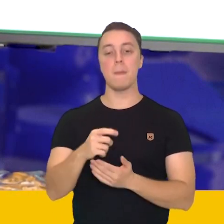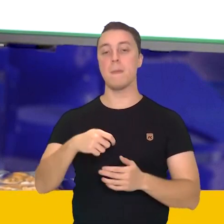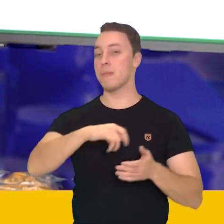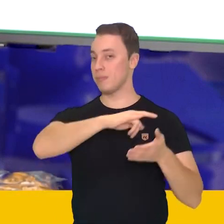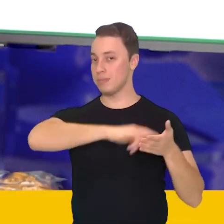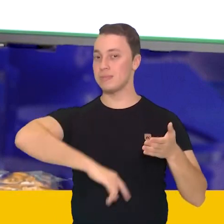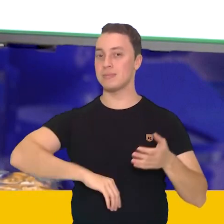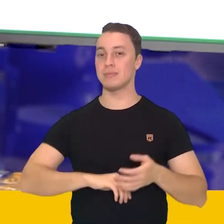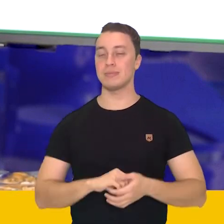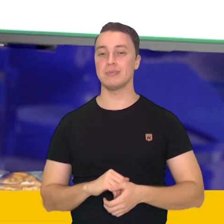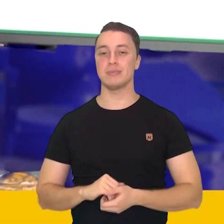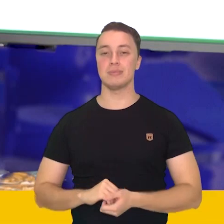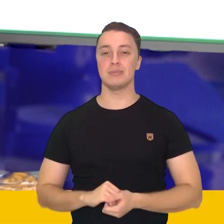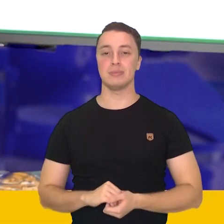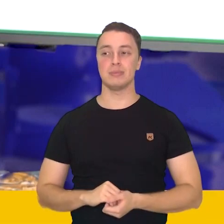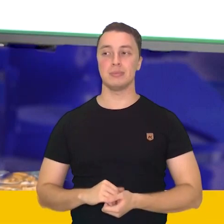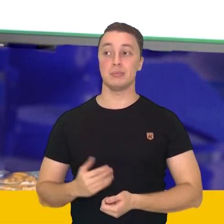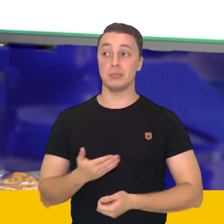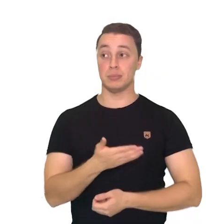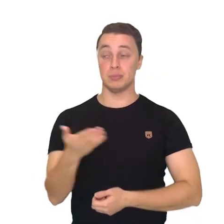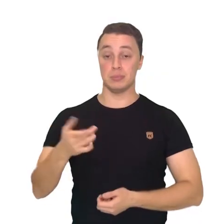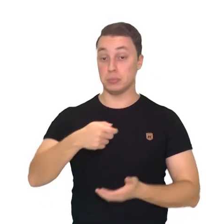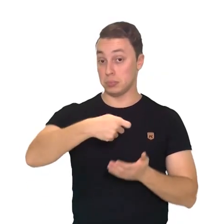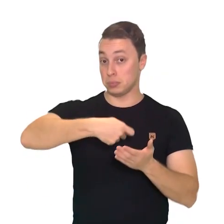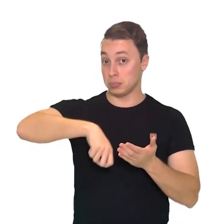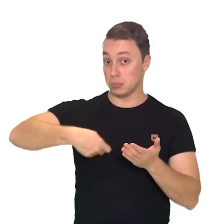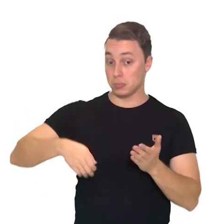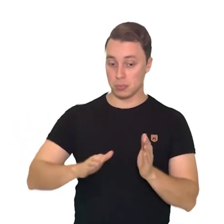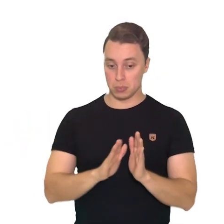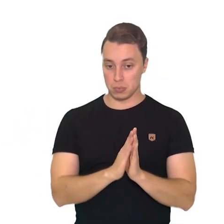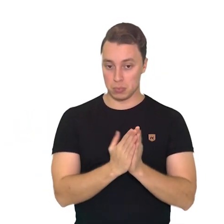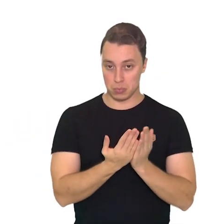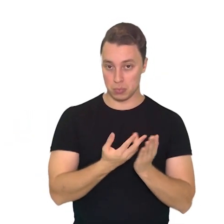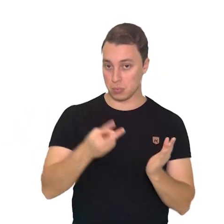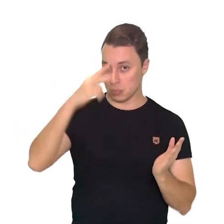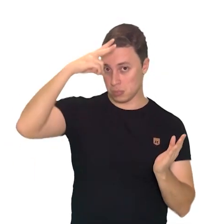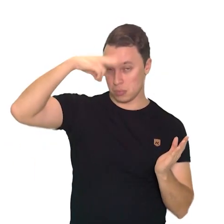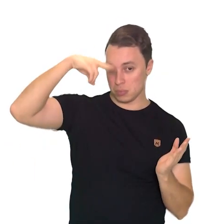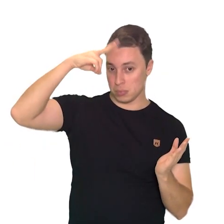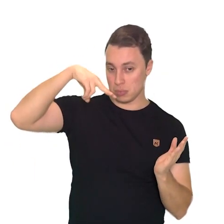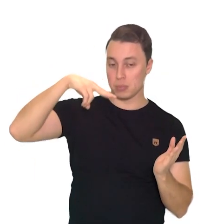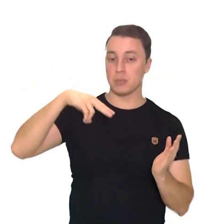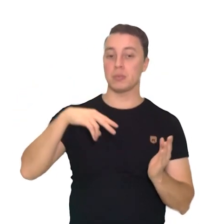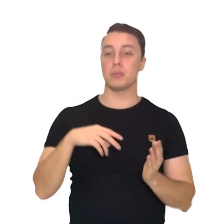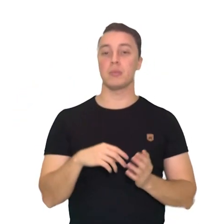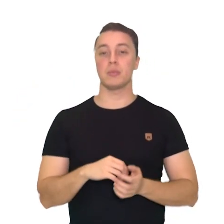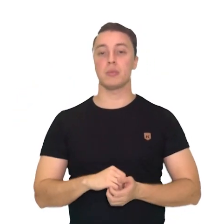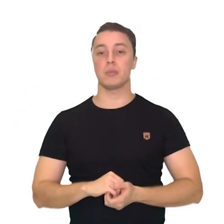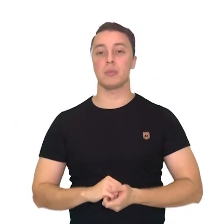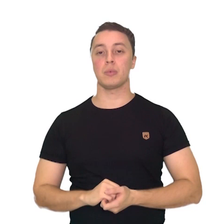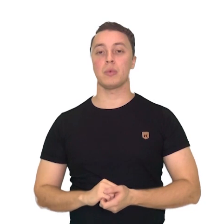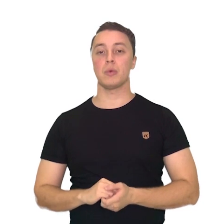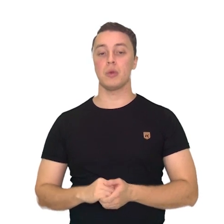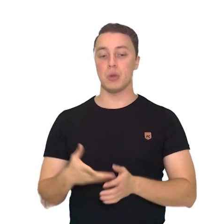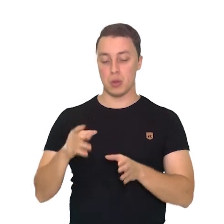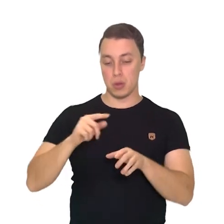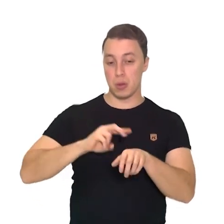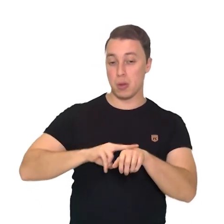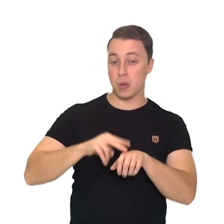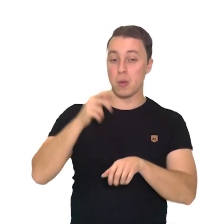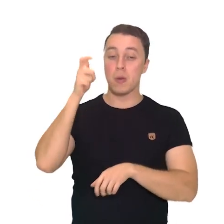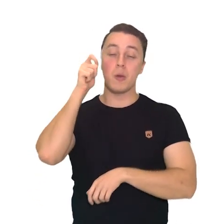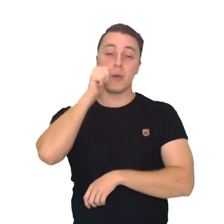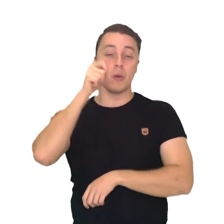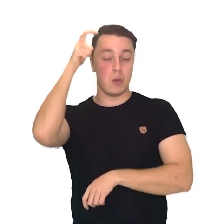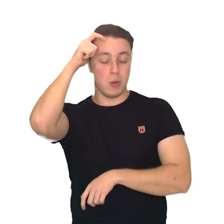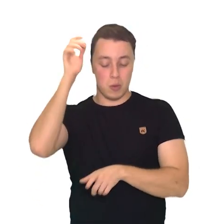atividade. Vocês vão escrever no seu caderno de história o conto A Princesa e Ervilha, mas com